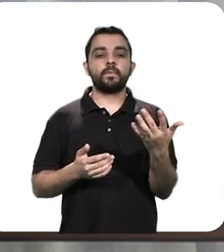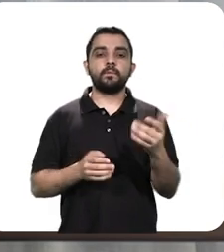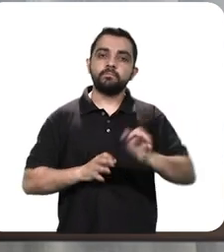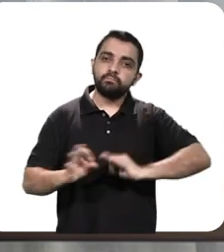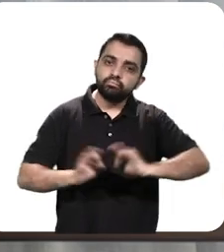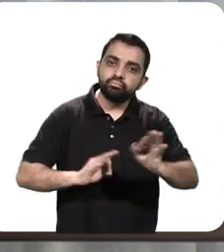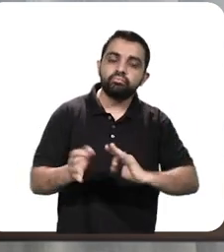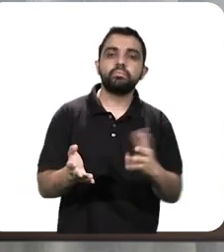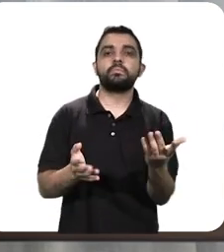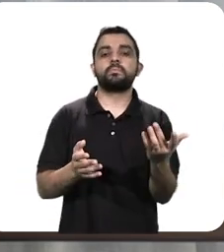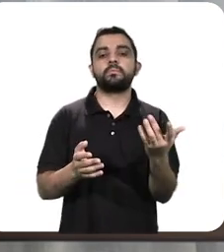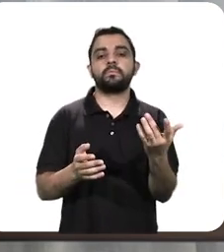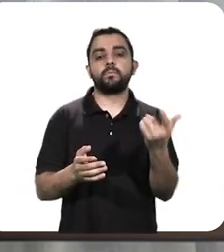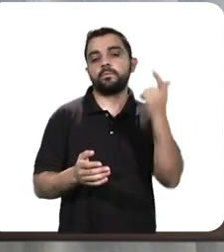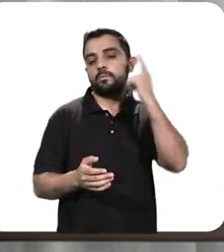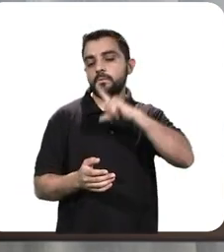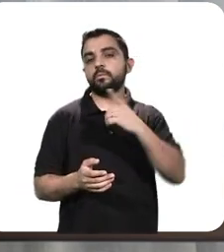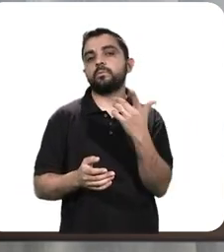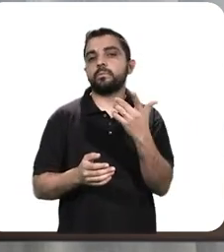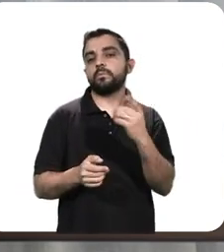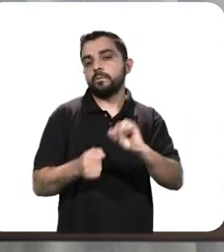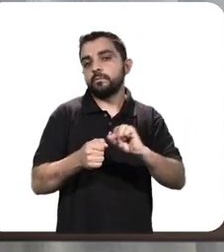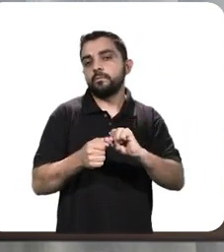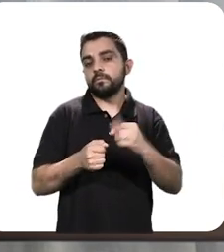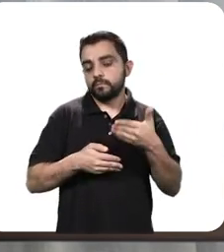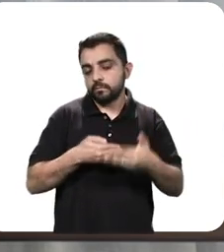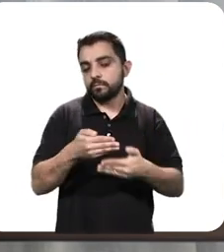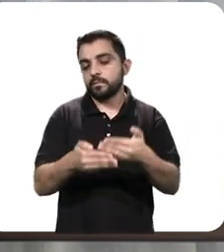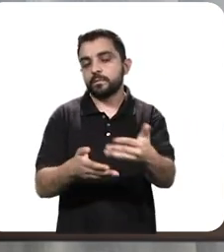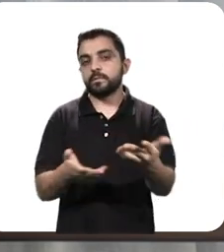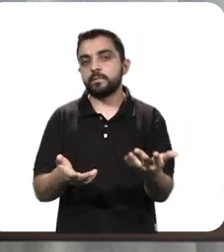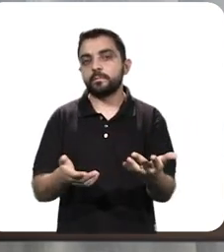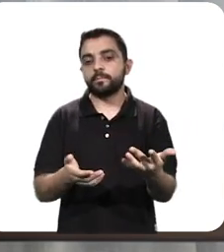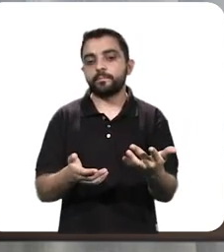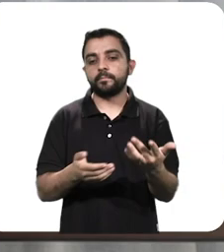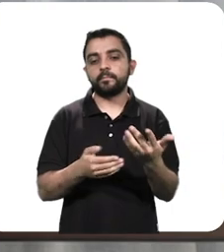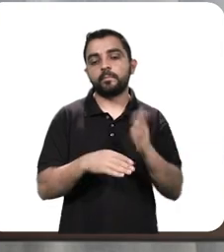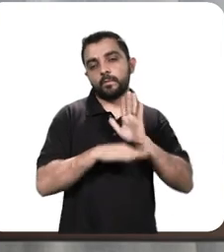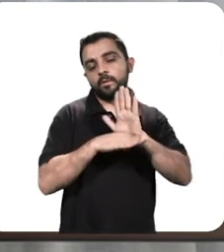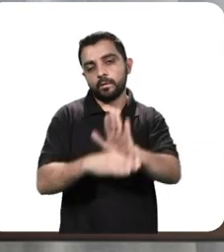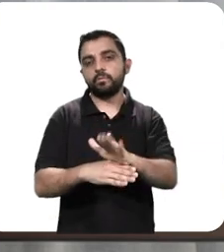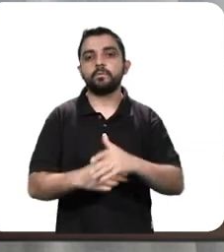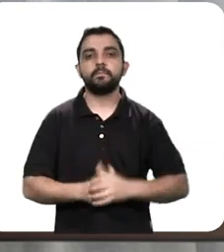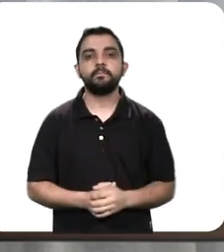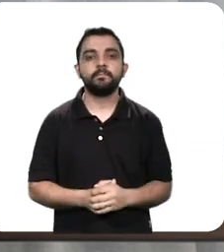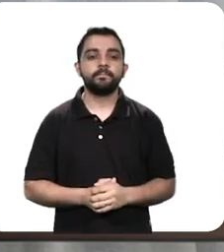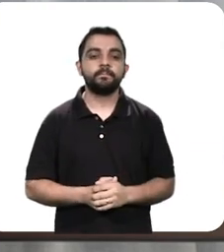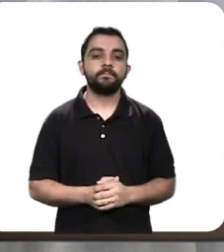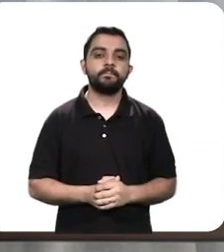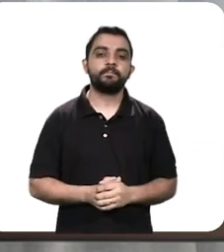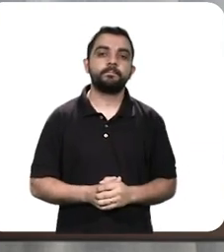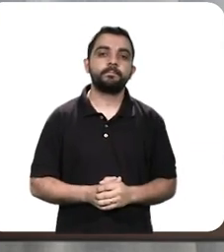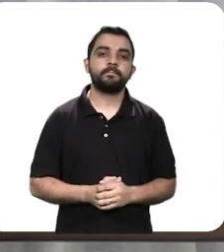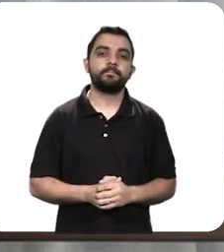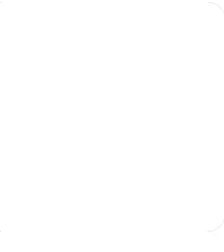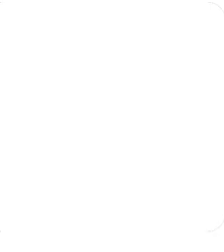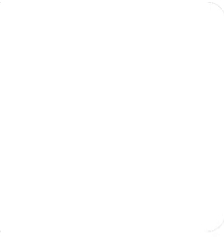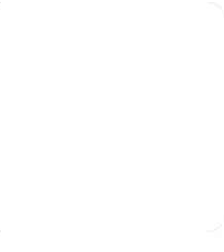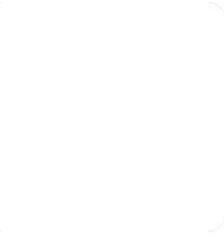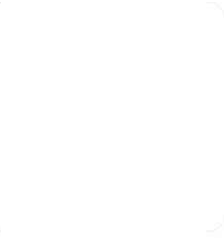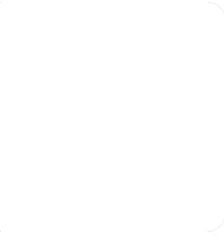adotar, a ter essa iniciativa, a ajudar nessa causa.